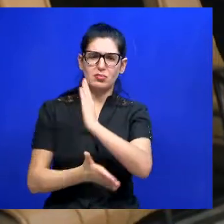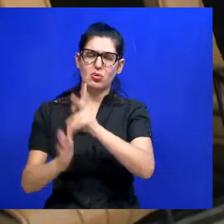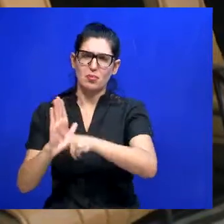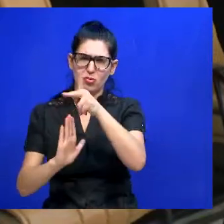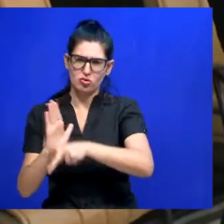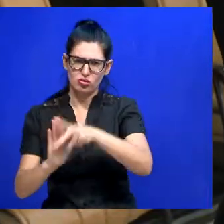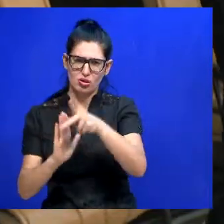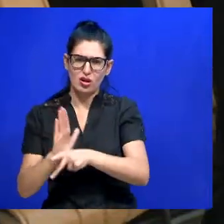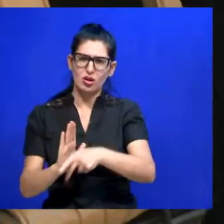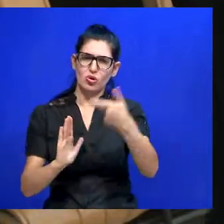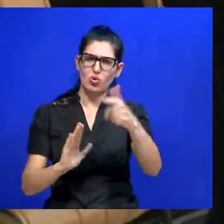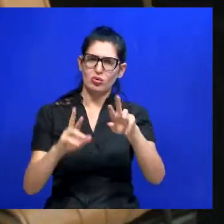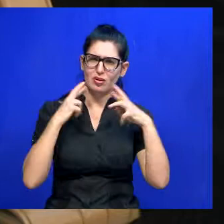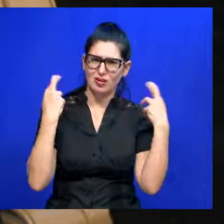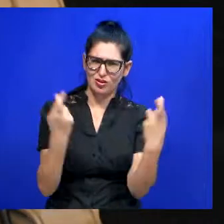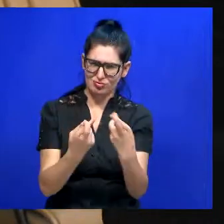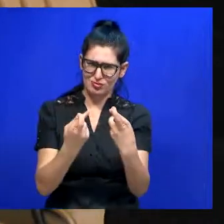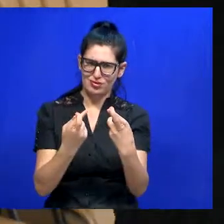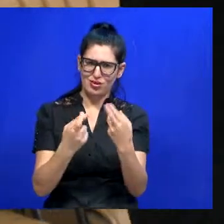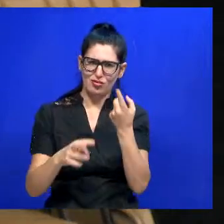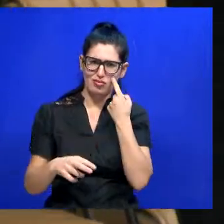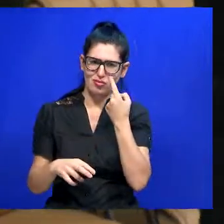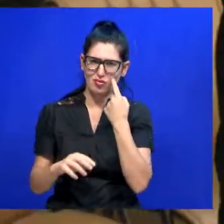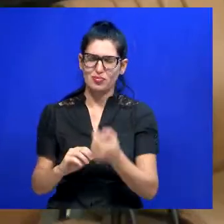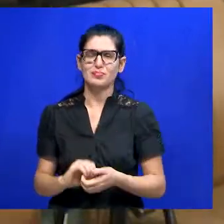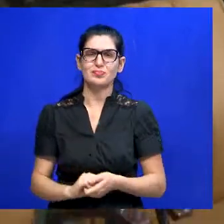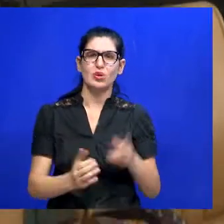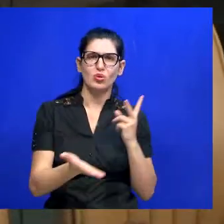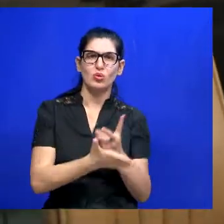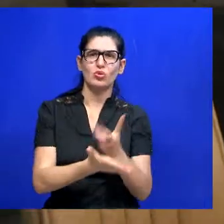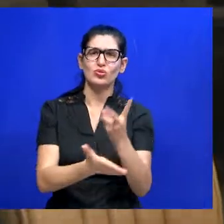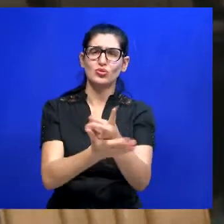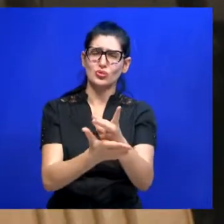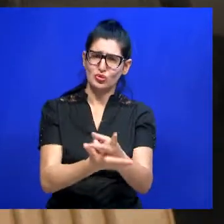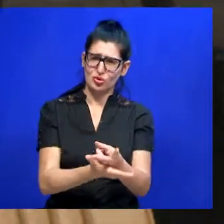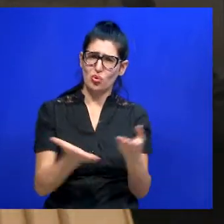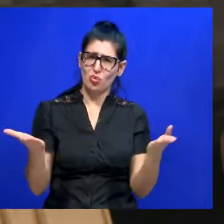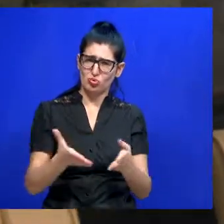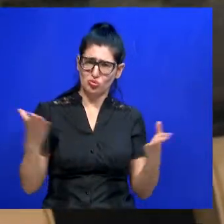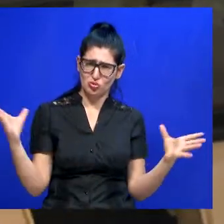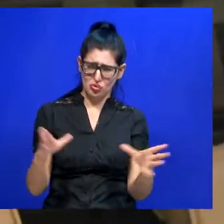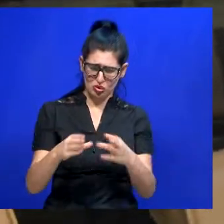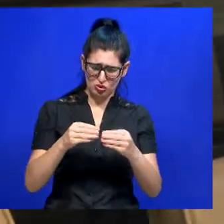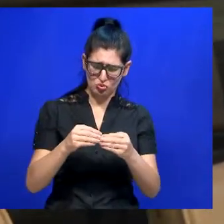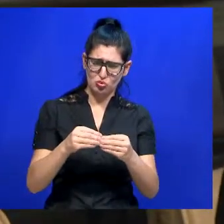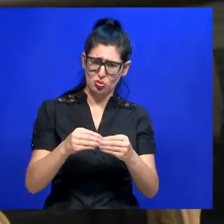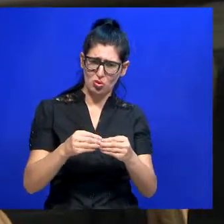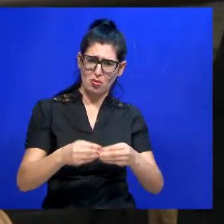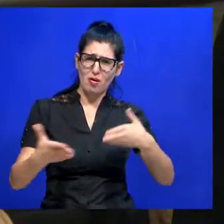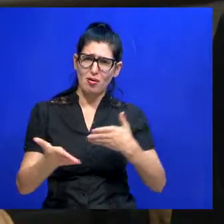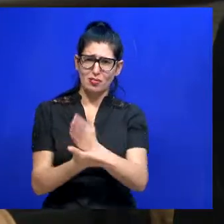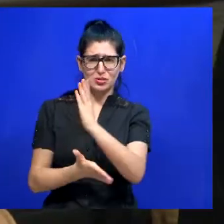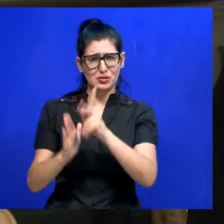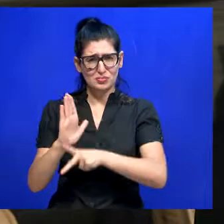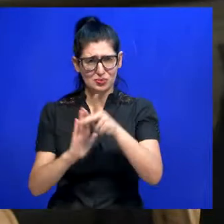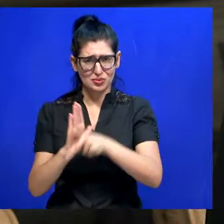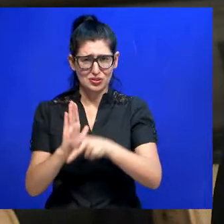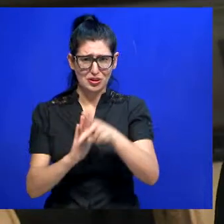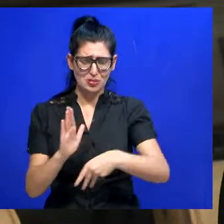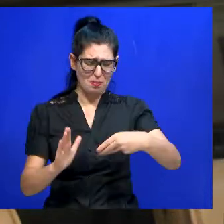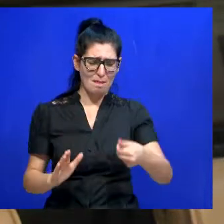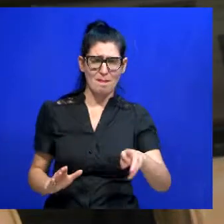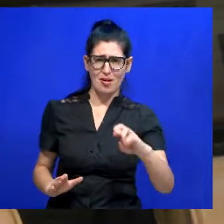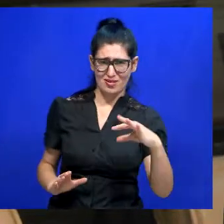próximas sessões ordinárias. Obrigada. Continuando aqui com a nossa ordem do dia, além da aprovação desse projeto da doutora Márcia,